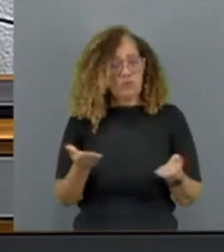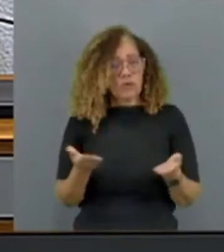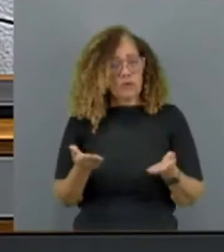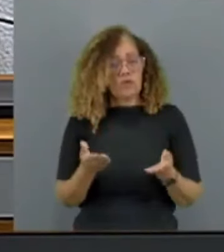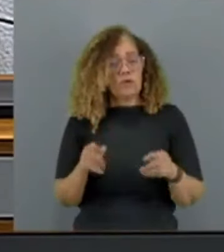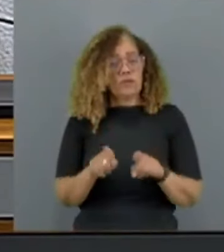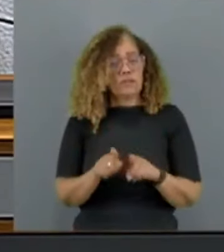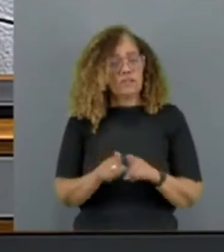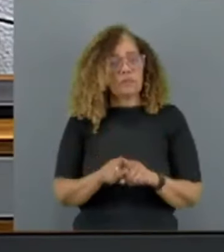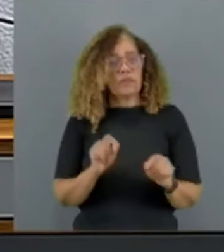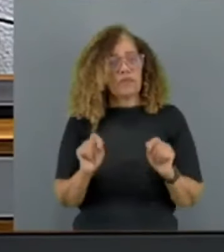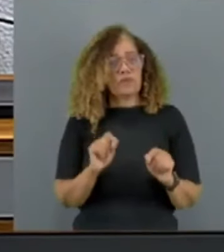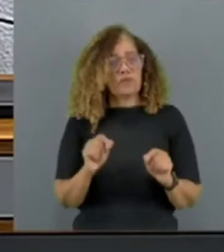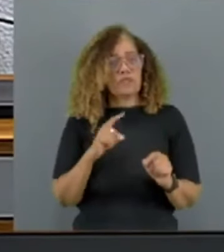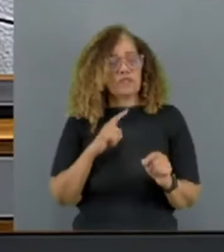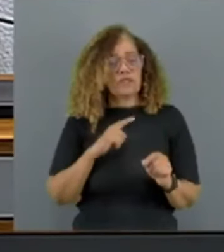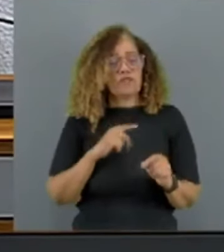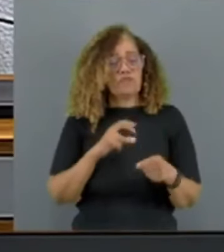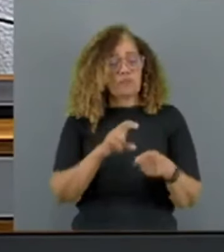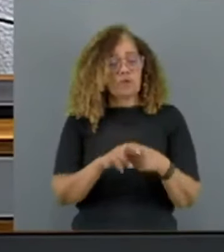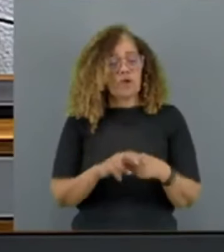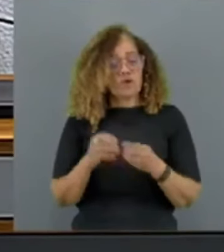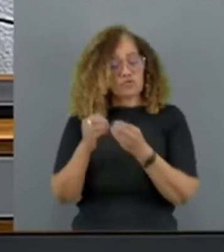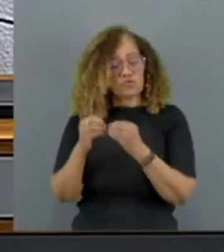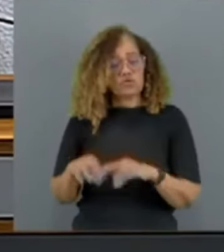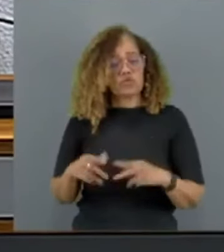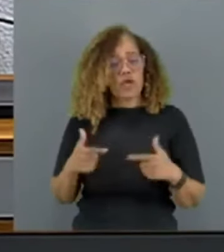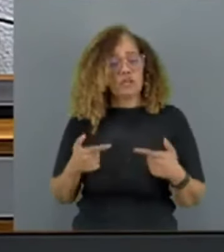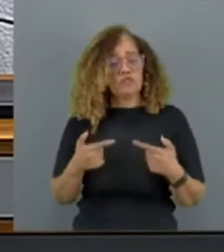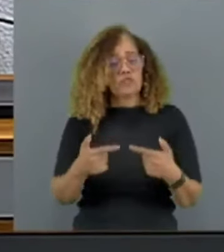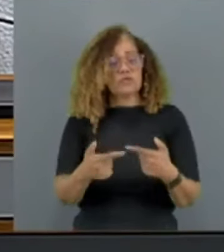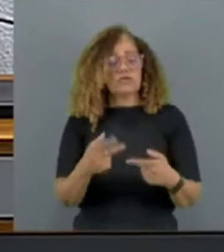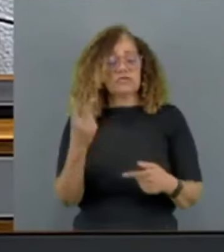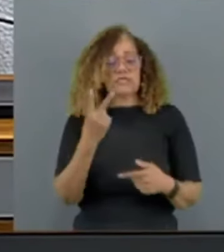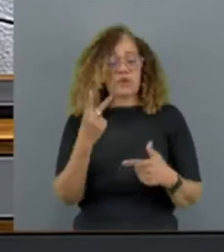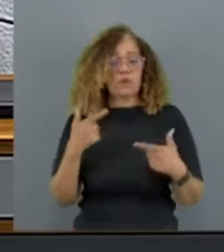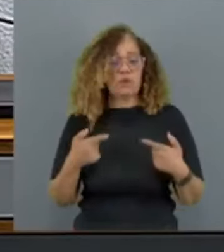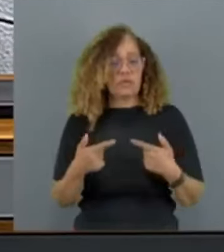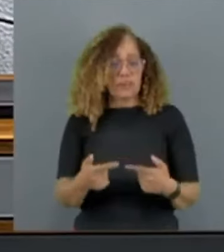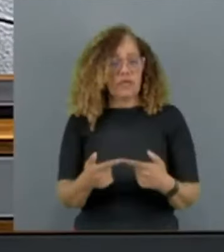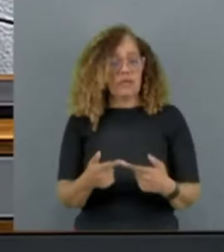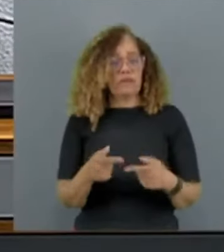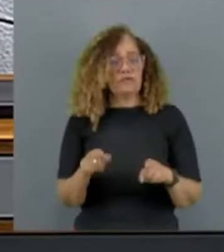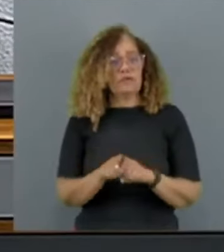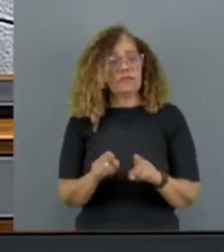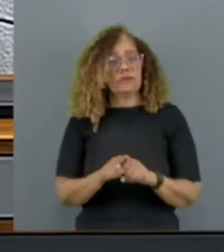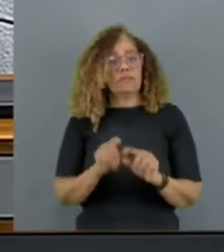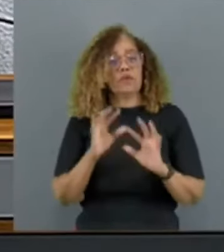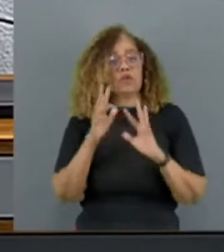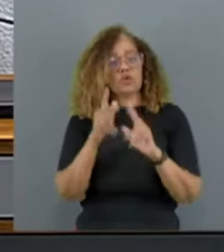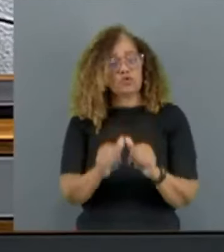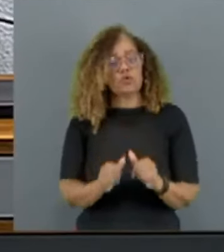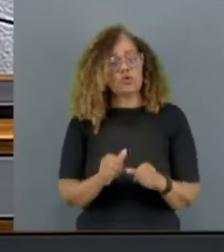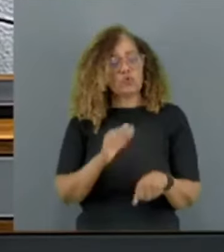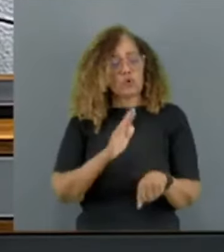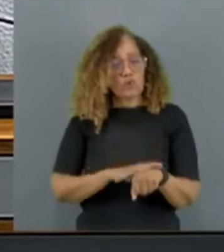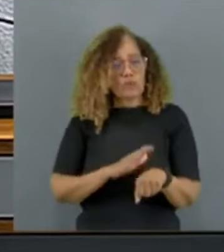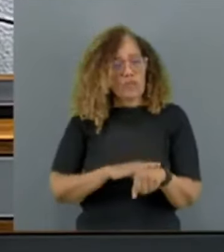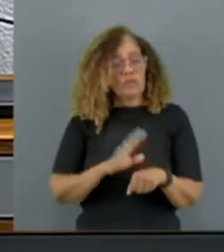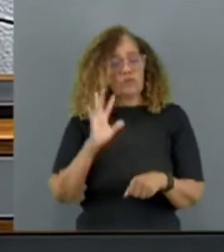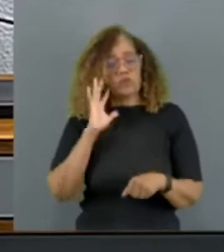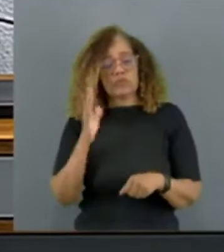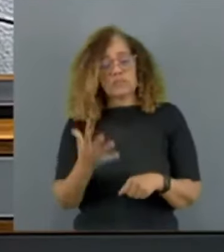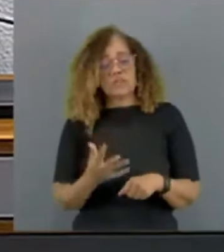erigido sob os escombros da Segunda Guerra Mundial. O objetivo é evitar que as atrocidades registradas naquele período venham a se